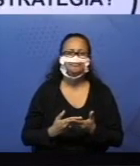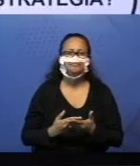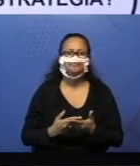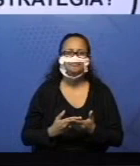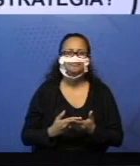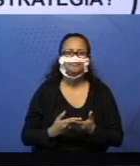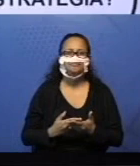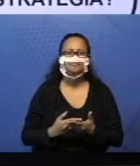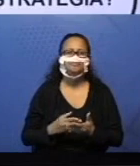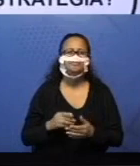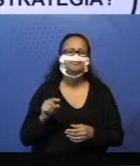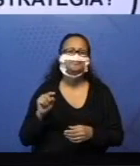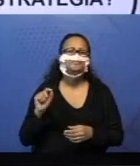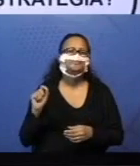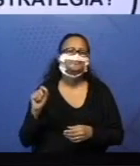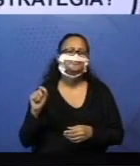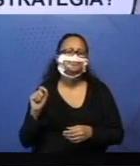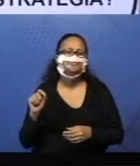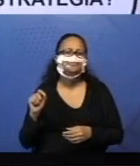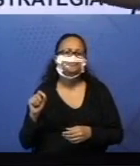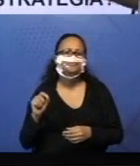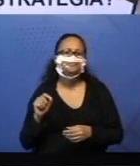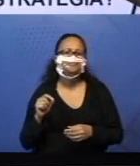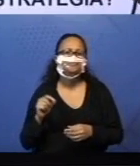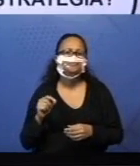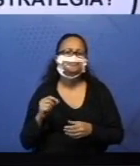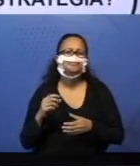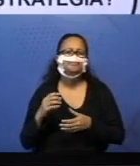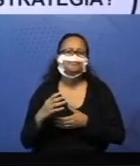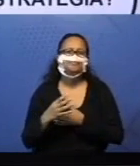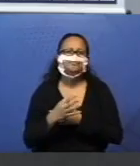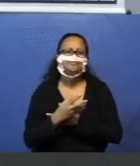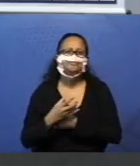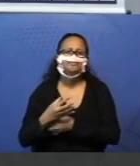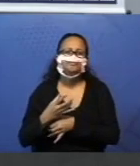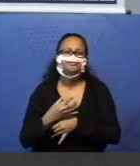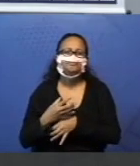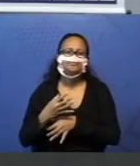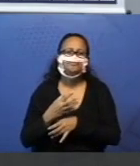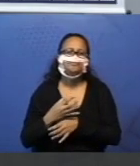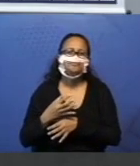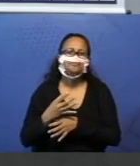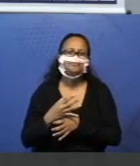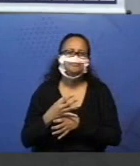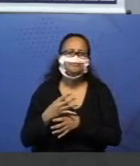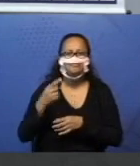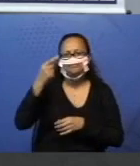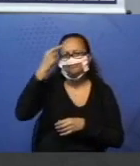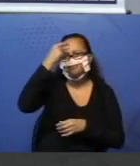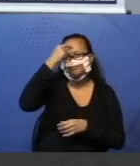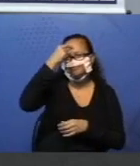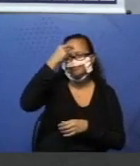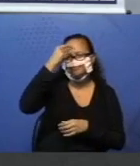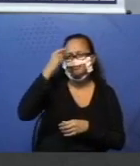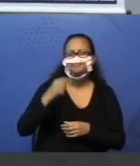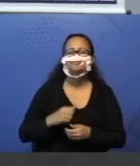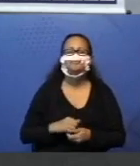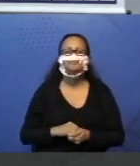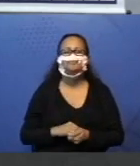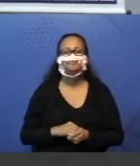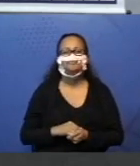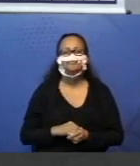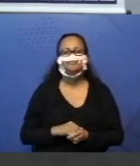o que é cálculo mental? Essa palavrinha mental, não lembra mente? Então, já dá para saber mais ou menos, não dá?